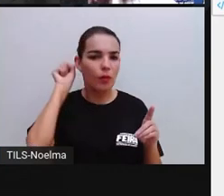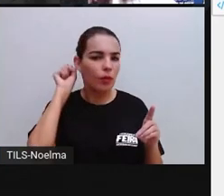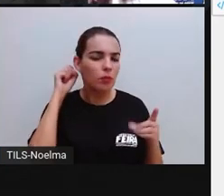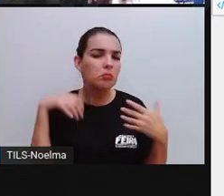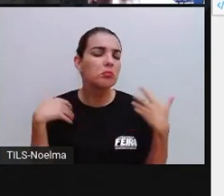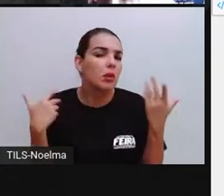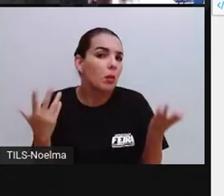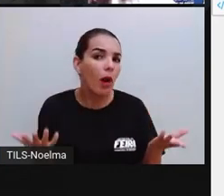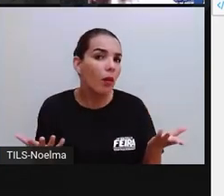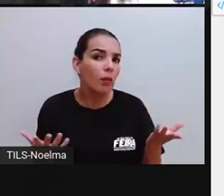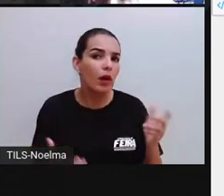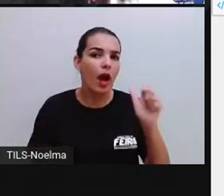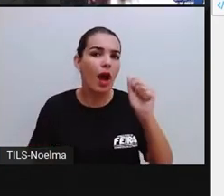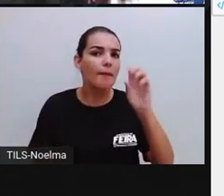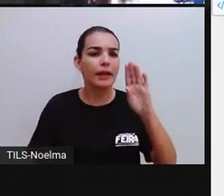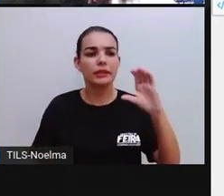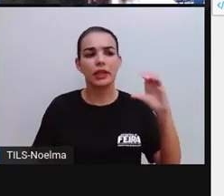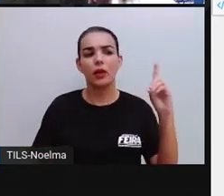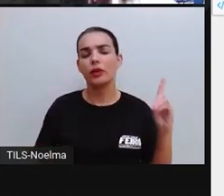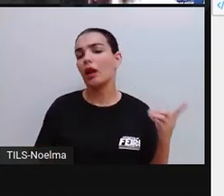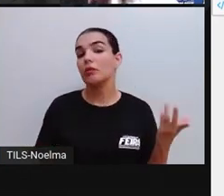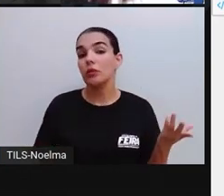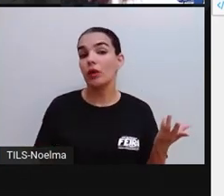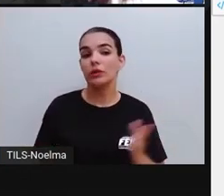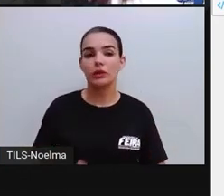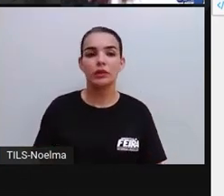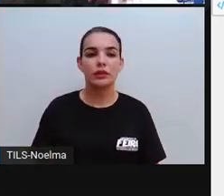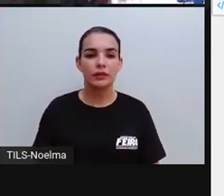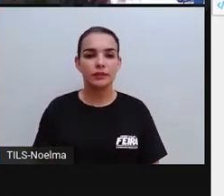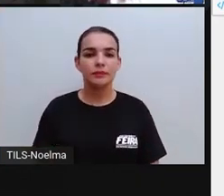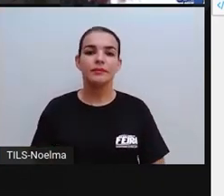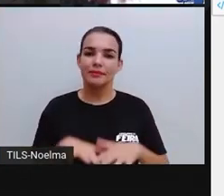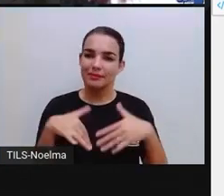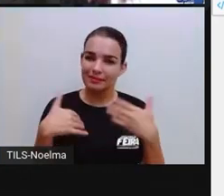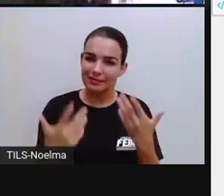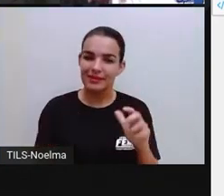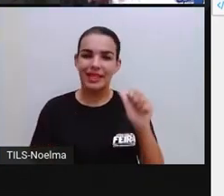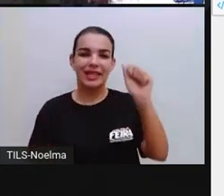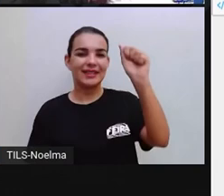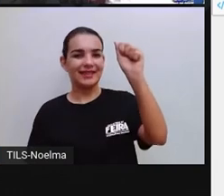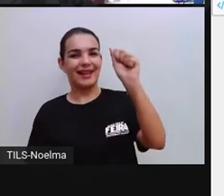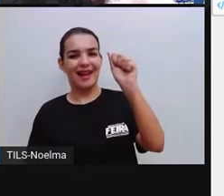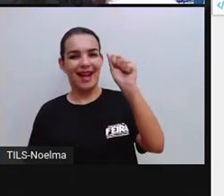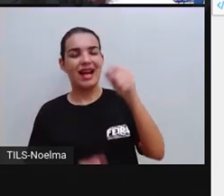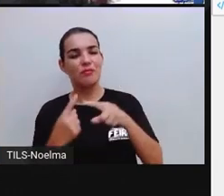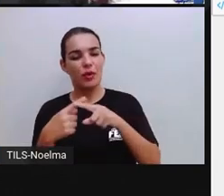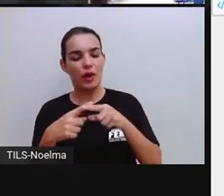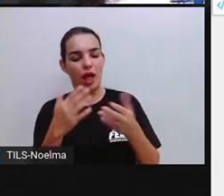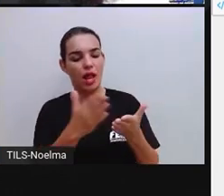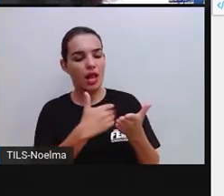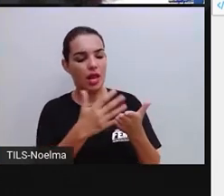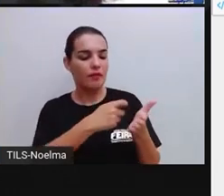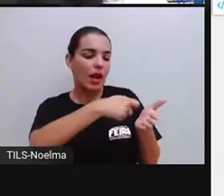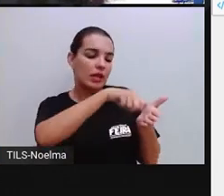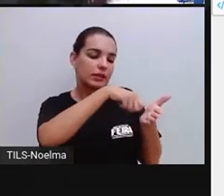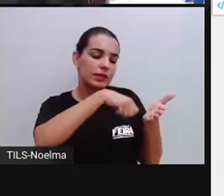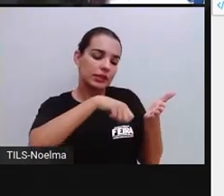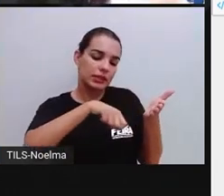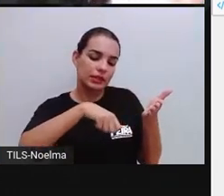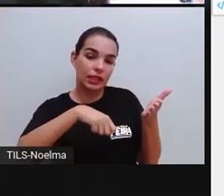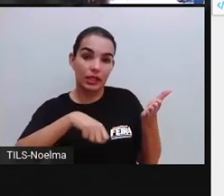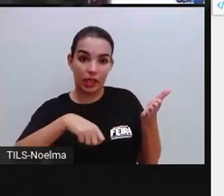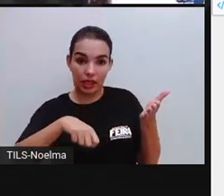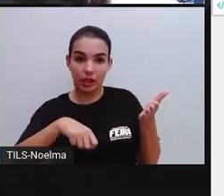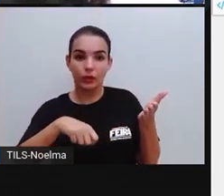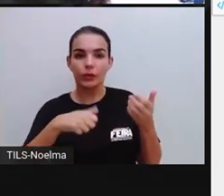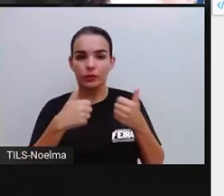O é que o segundo ano acha? É escrito, né, o livro ali é escrito, apesar de que alguns livros também